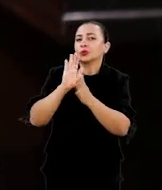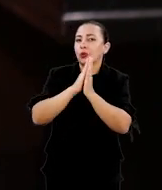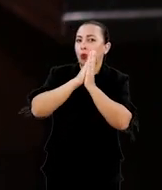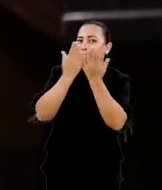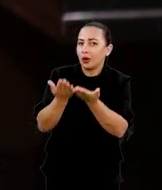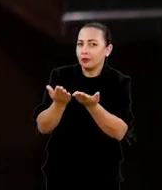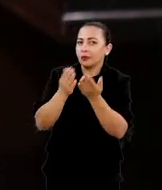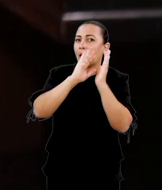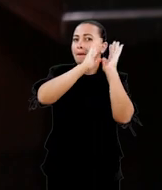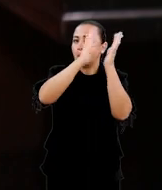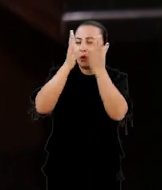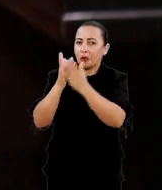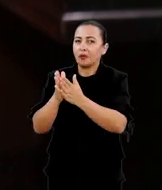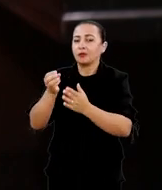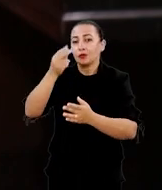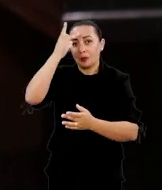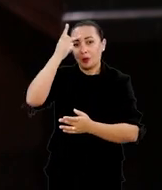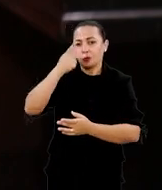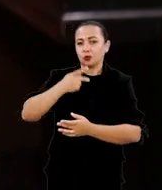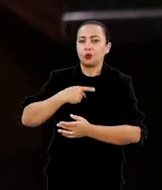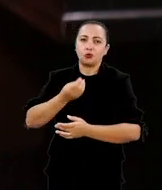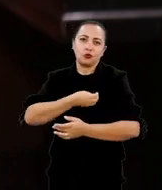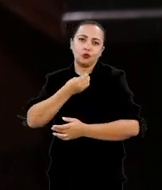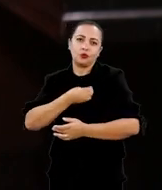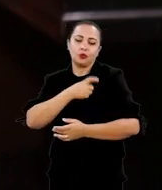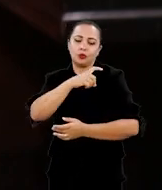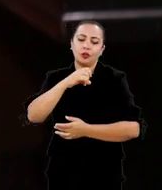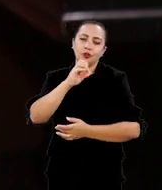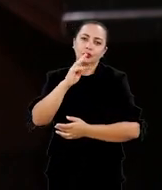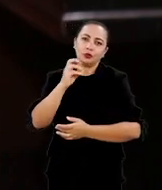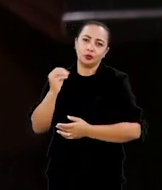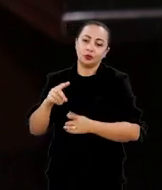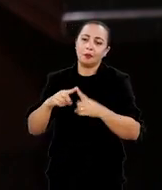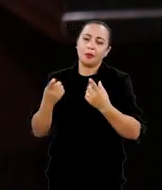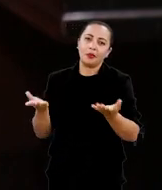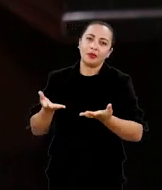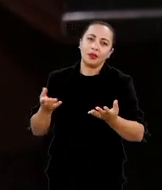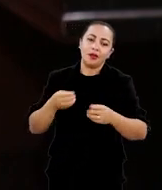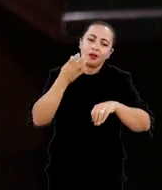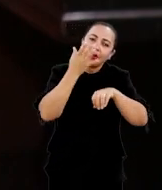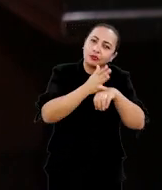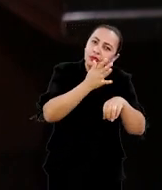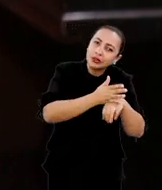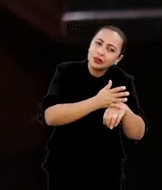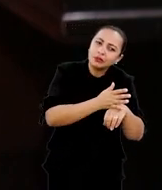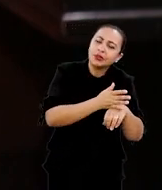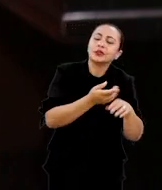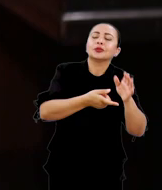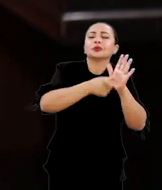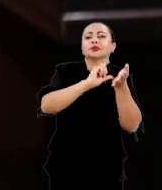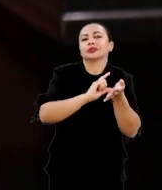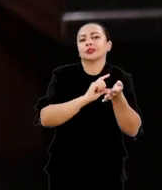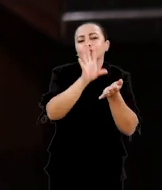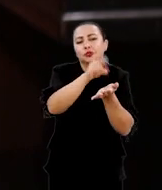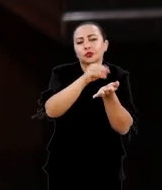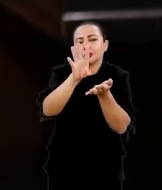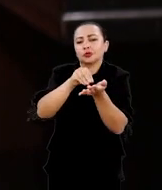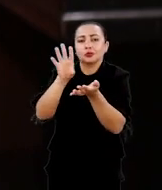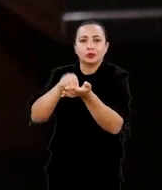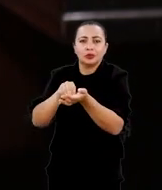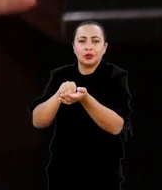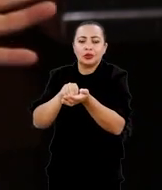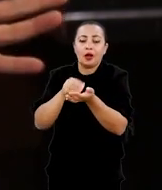livro que será a biografia de Xisto Bahia mas a proposta do projeto neste momento é um ensaio biográfico preliminar